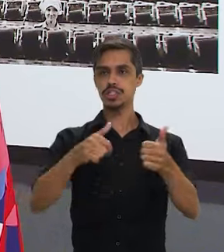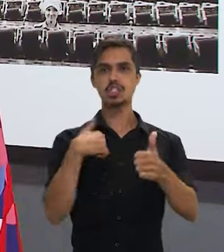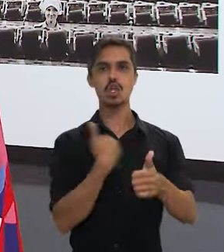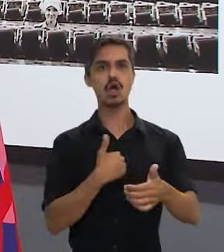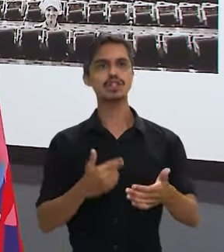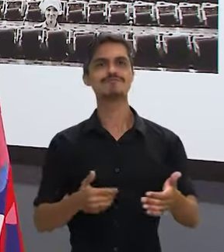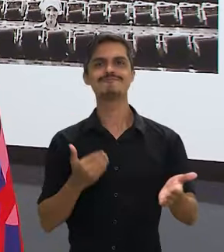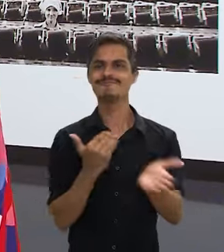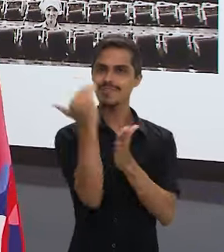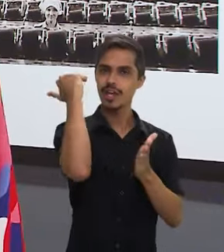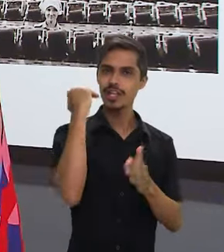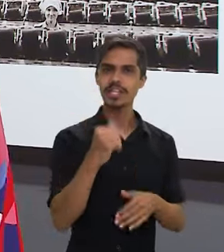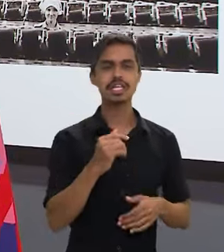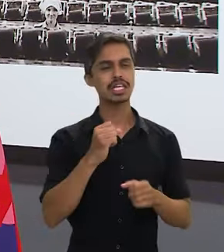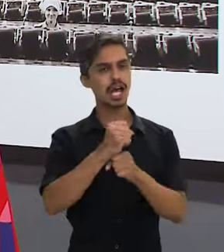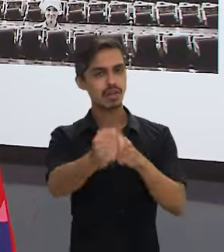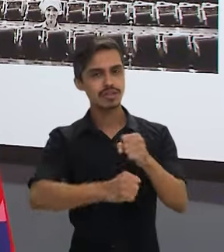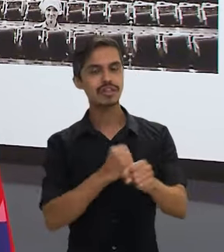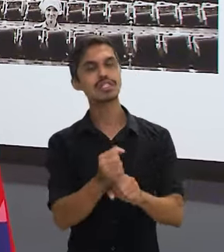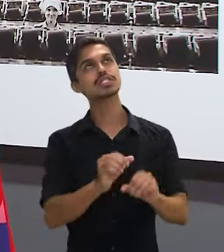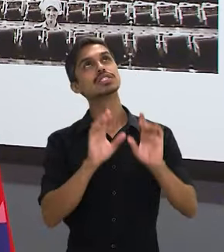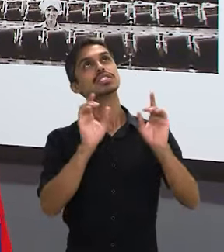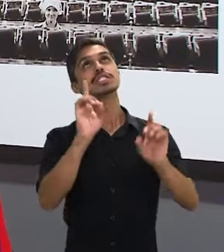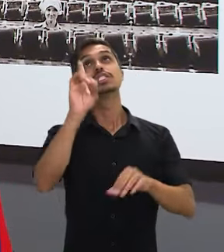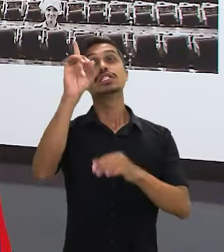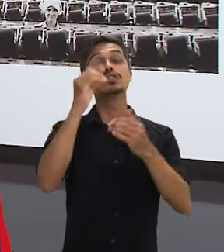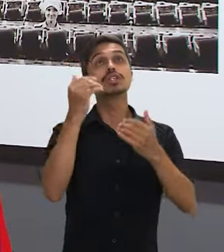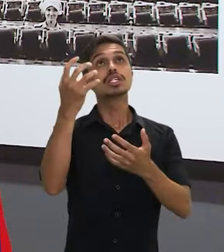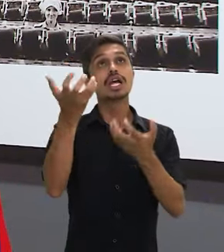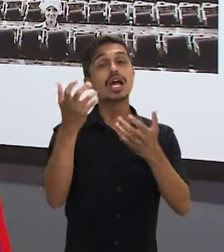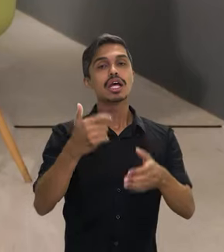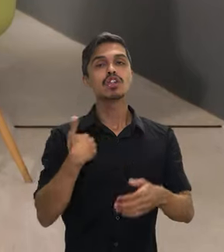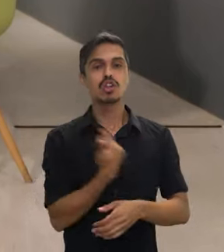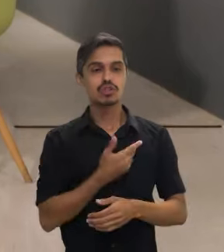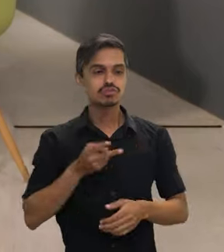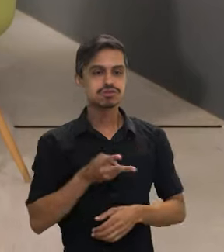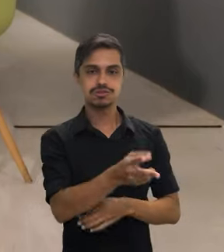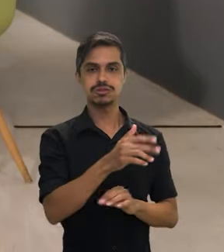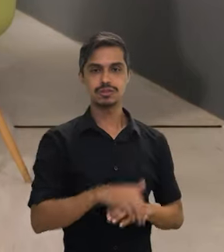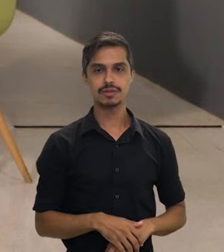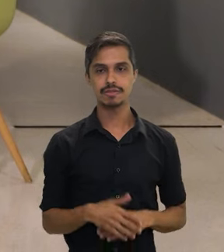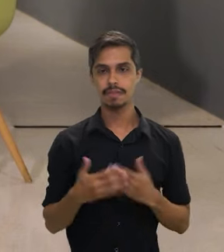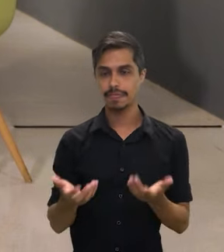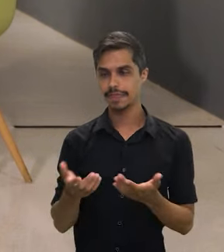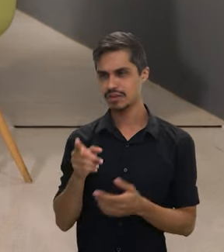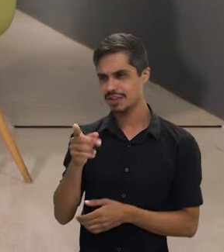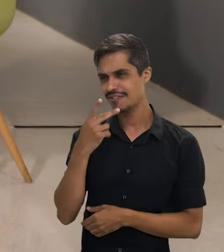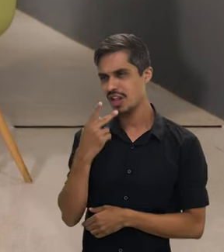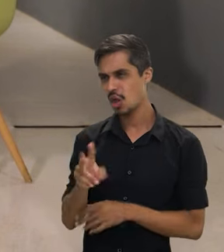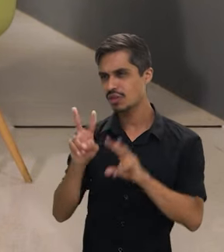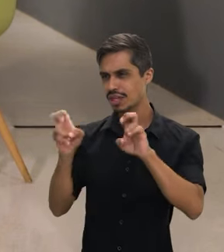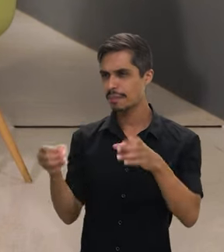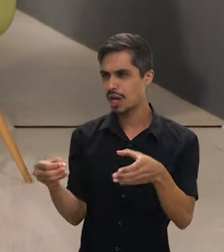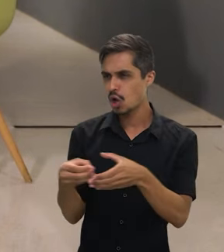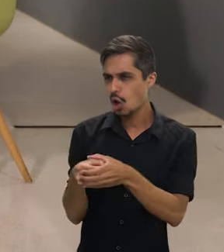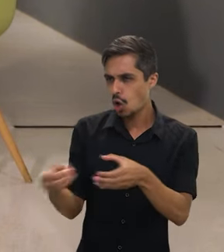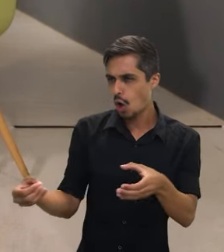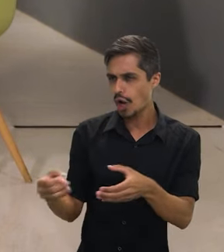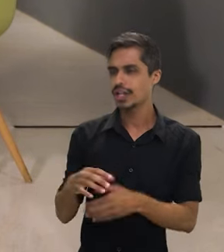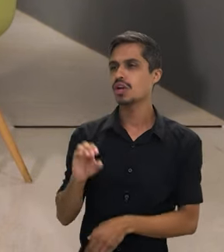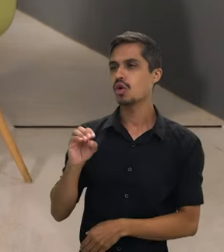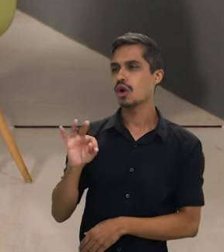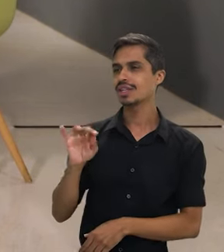que a gente deu pontapé, que se Deus quiser, vai continuar aí pelos próximos meses e anos de gestão. A senhora falou, então, sobre cotas. Por que é tão